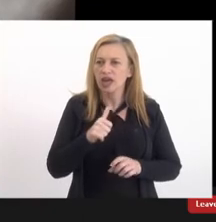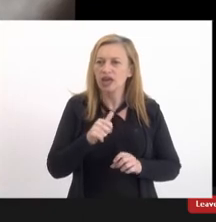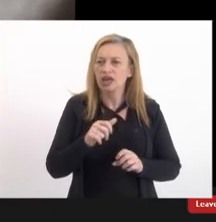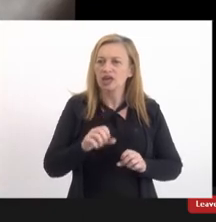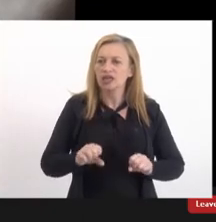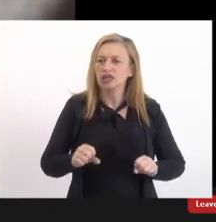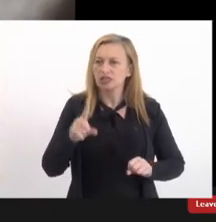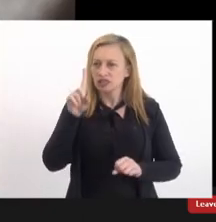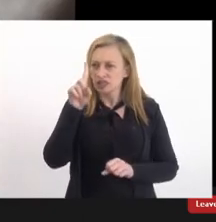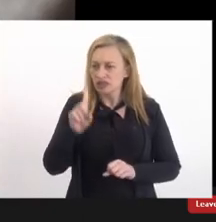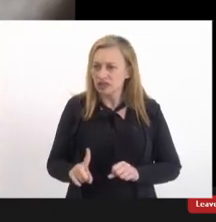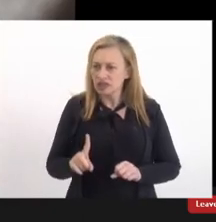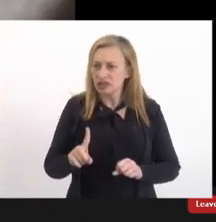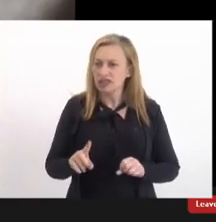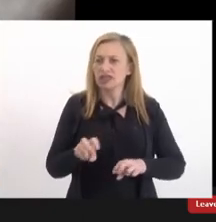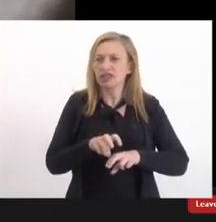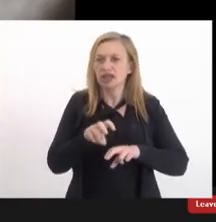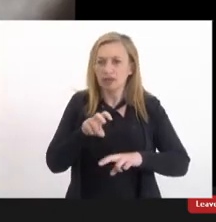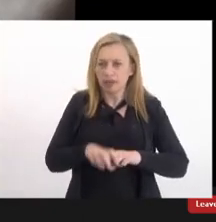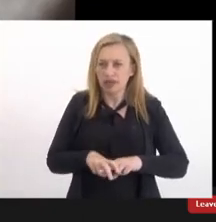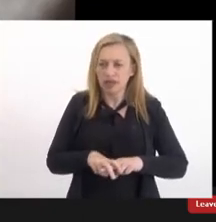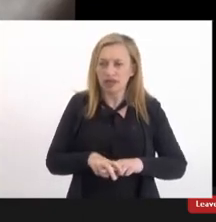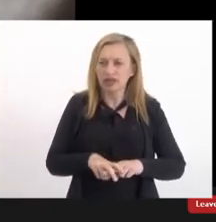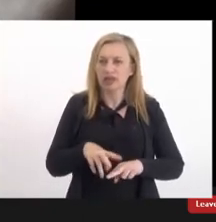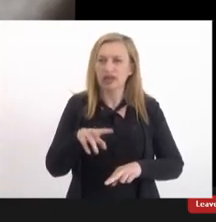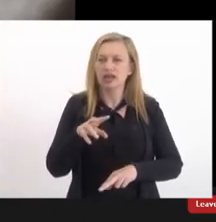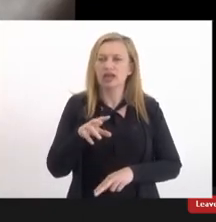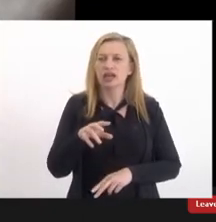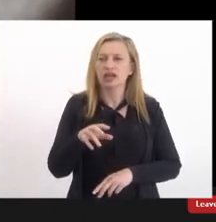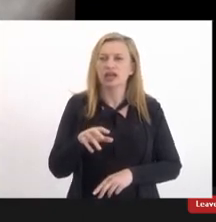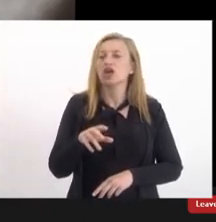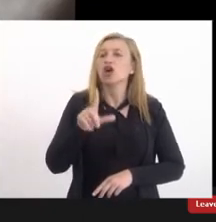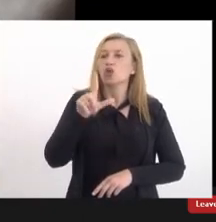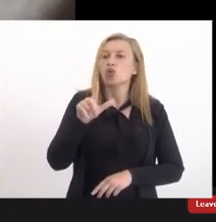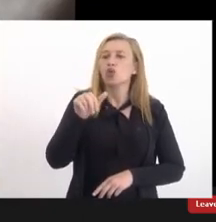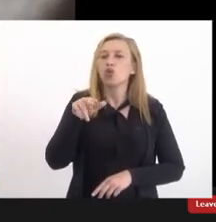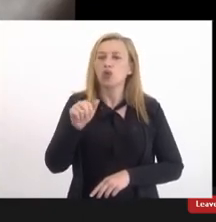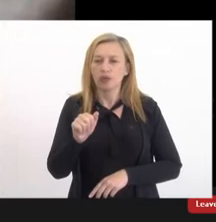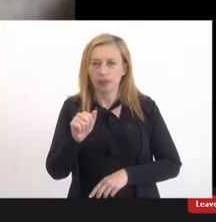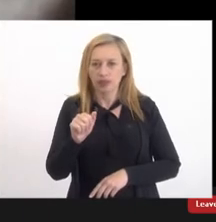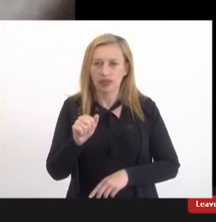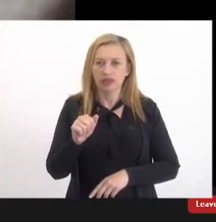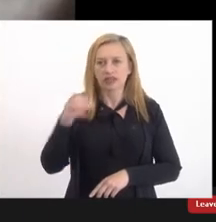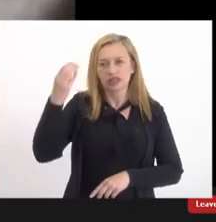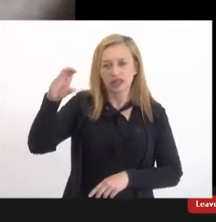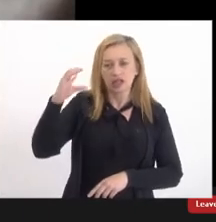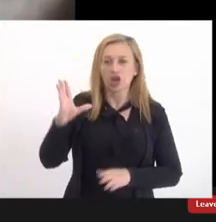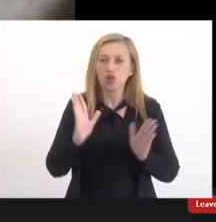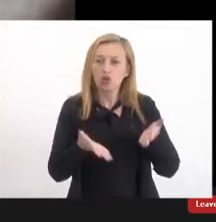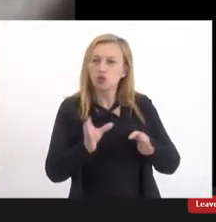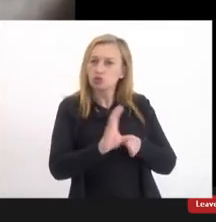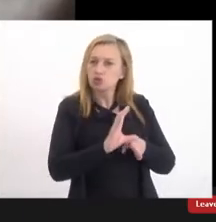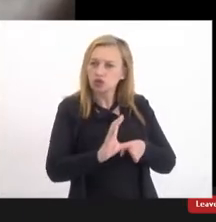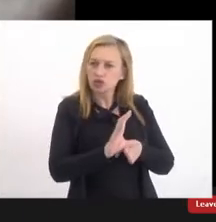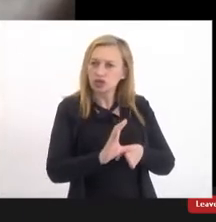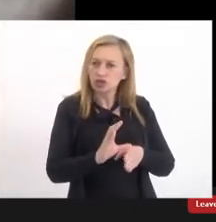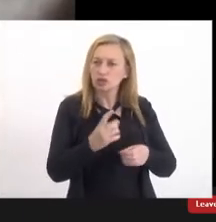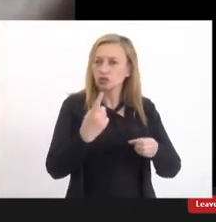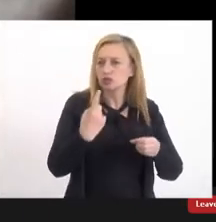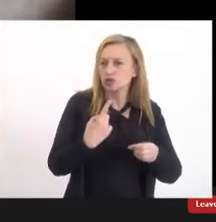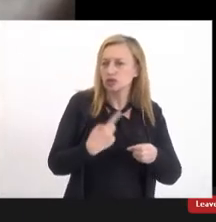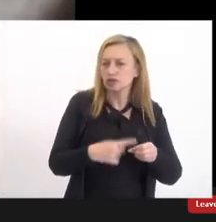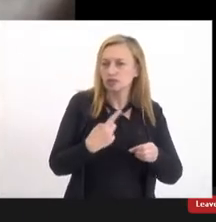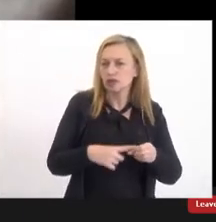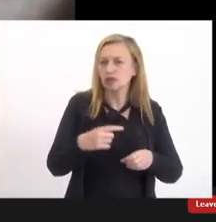Rayala e ela é da região de São Gonçalo Niterói a Luana e hoje ela é conselheira do Conselho Municipal de São